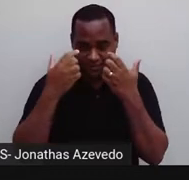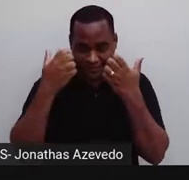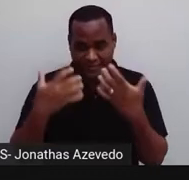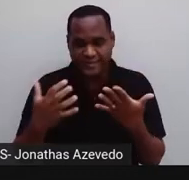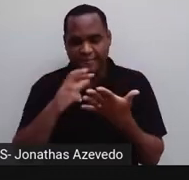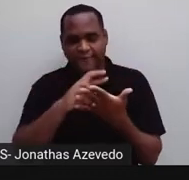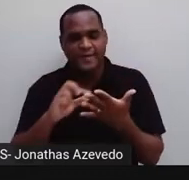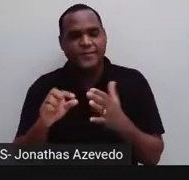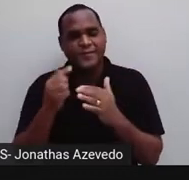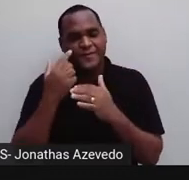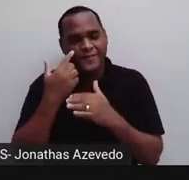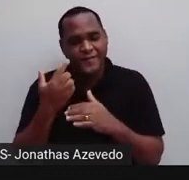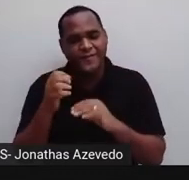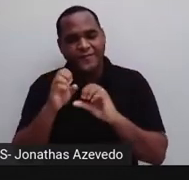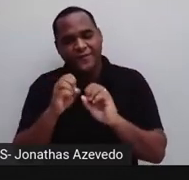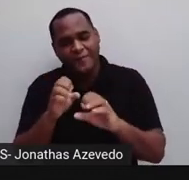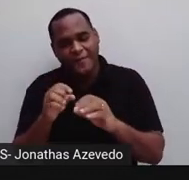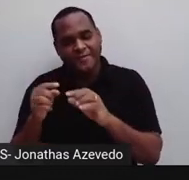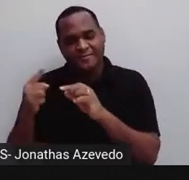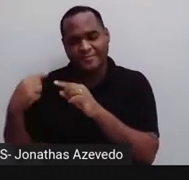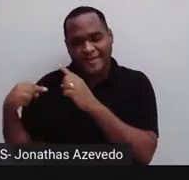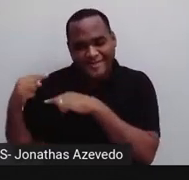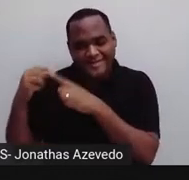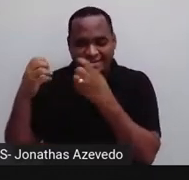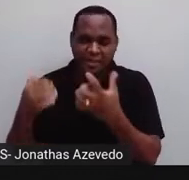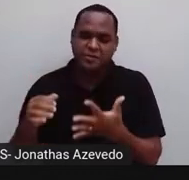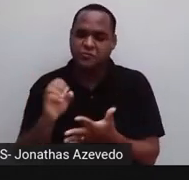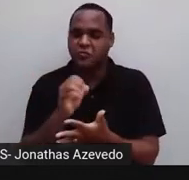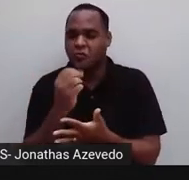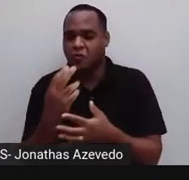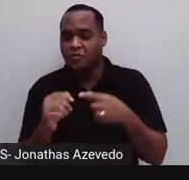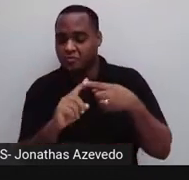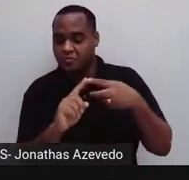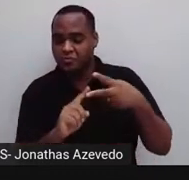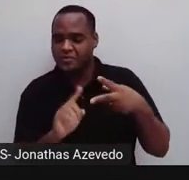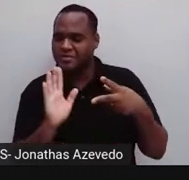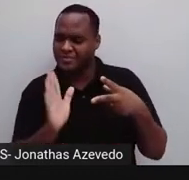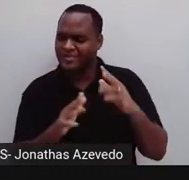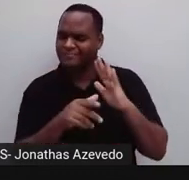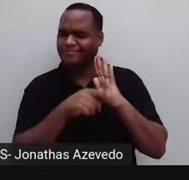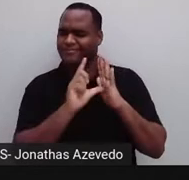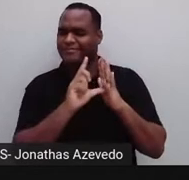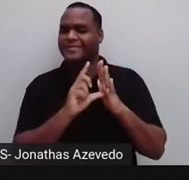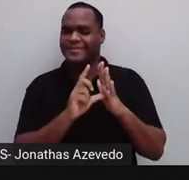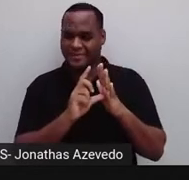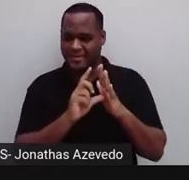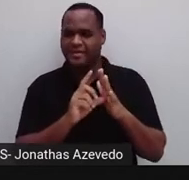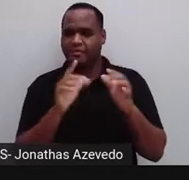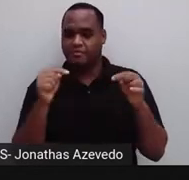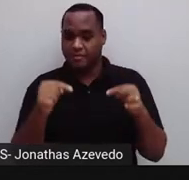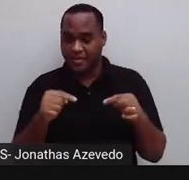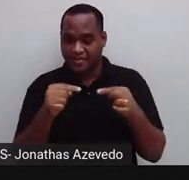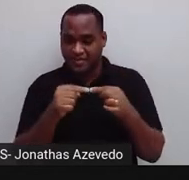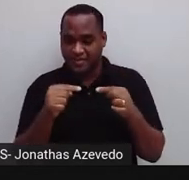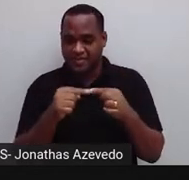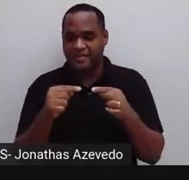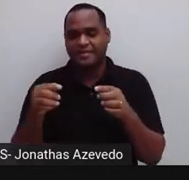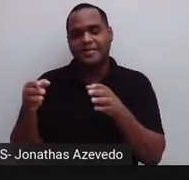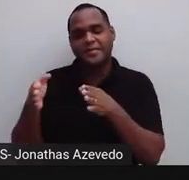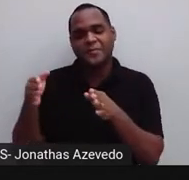né? Em uma aula anterior, quem sabe? Ou até duas aulas anteriores. Então, esse momento, geralmente,